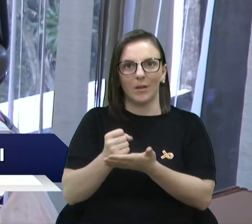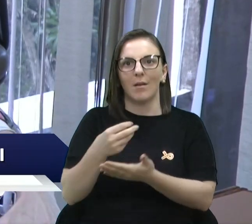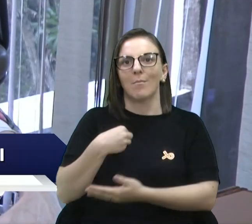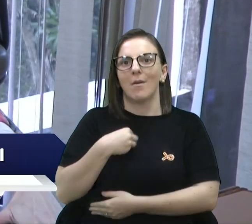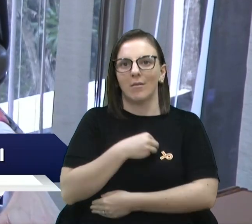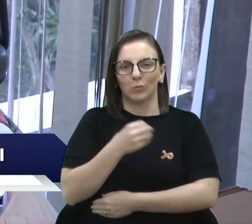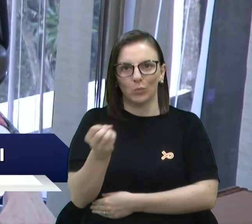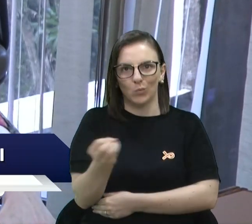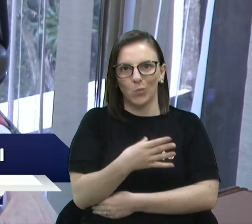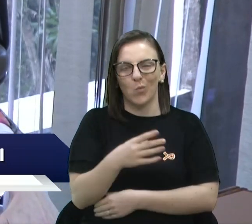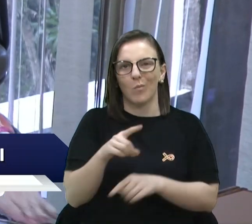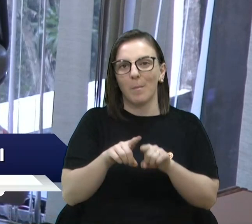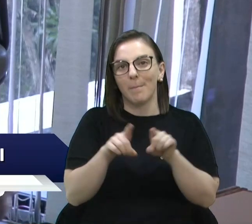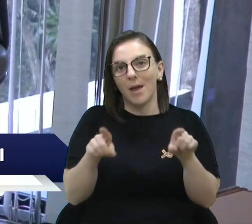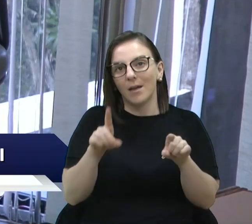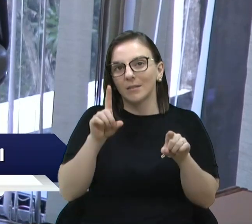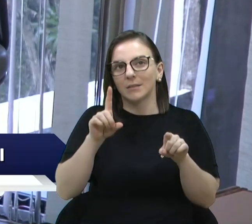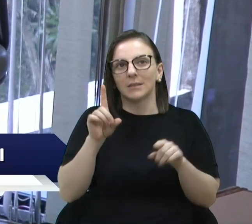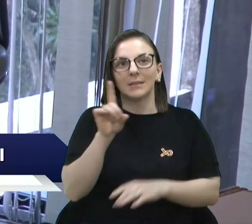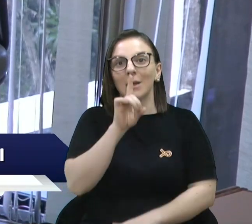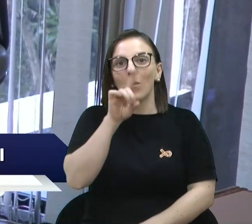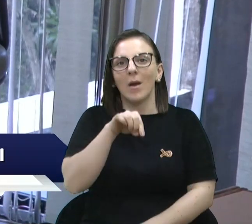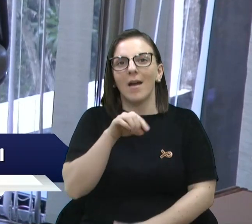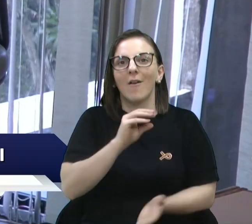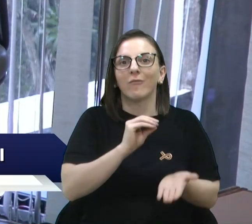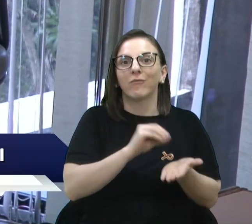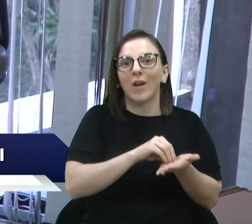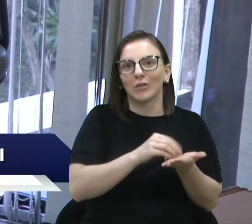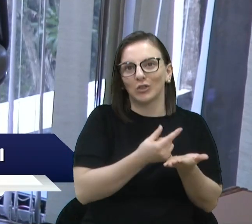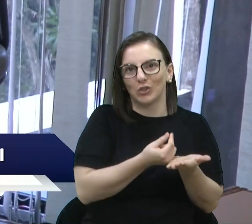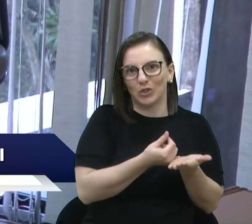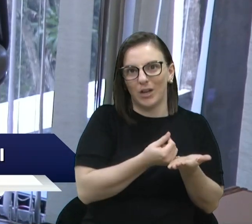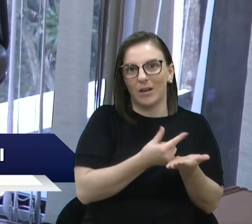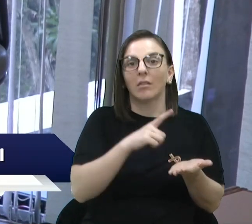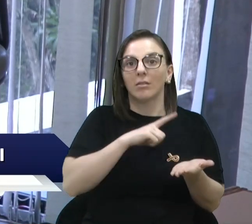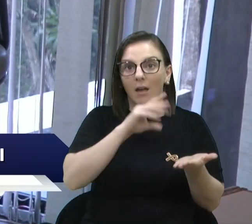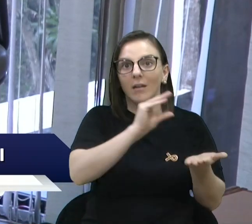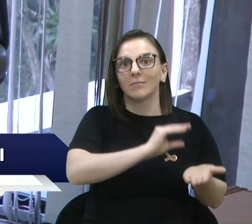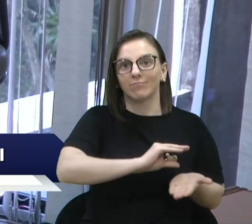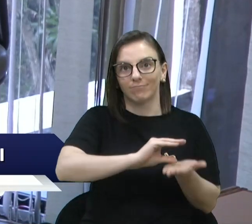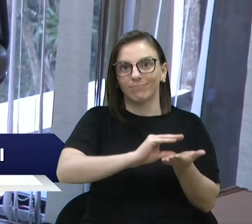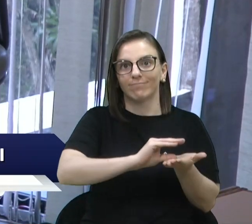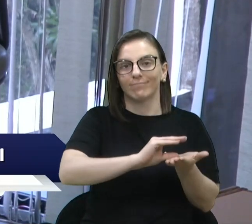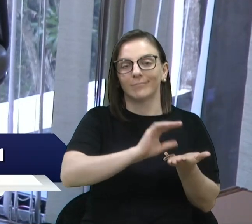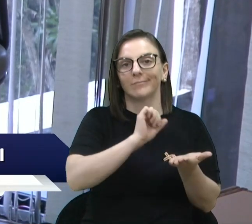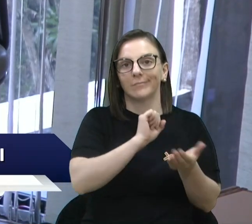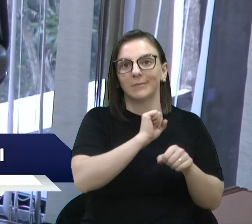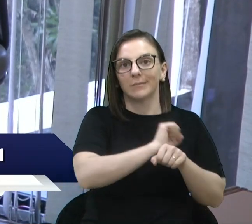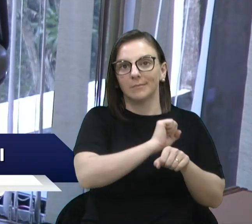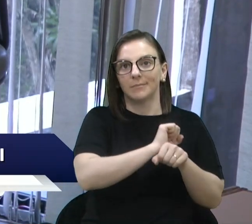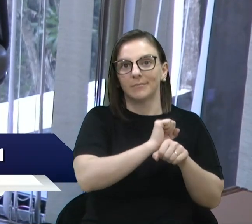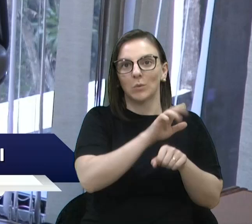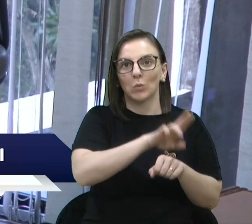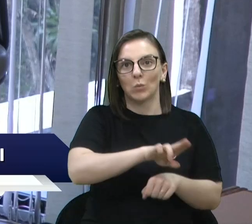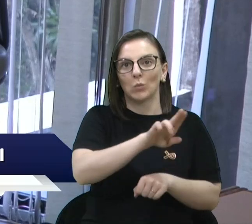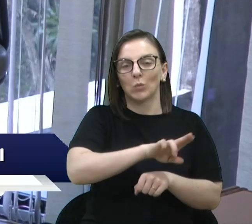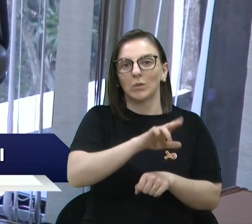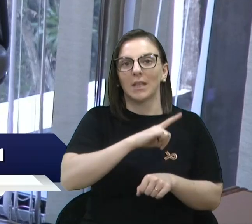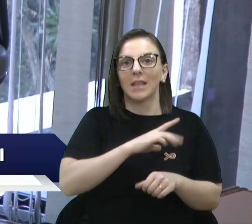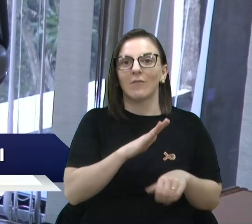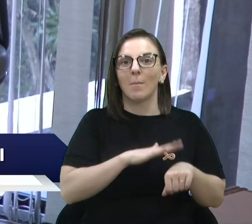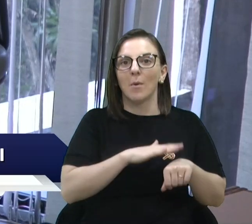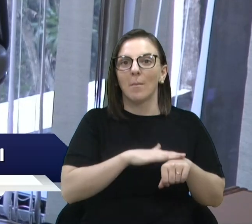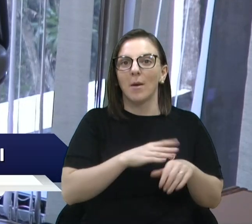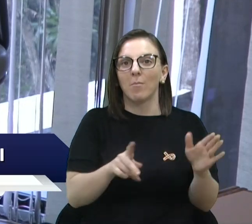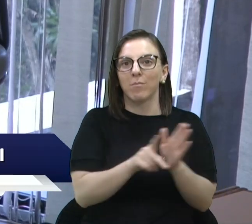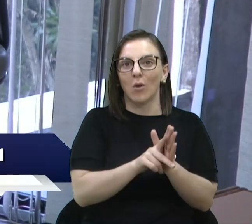essa, não é um problema de falta de recursos, porque a gente tem recursos, inclusive, num dado momento da pandemia, onde